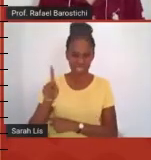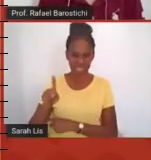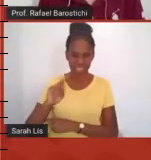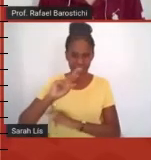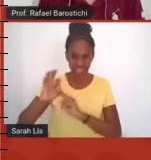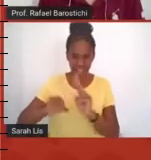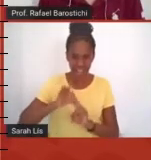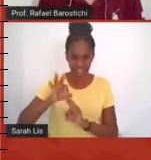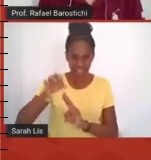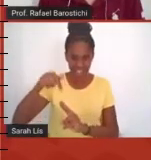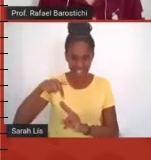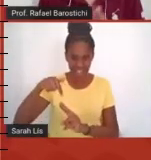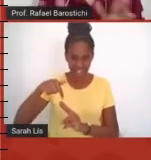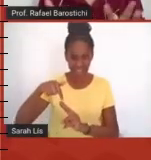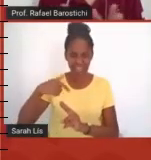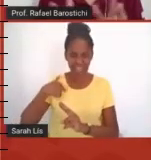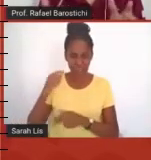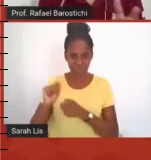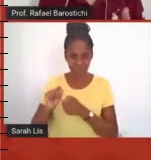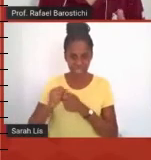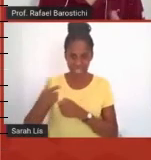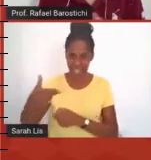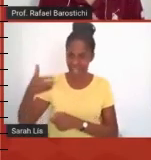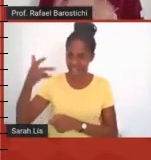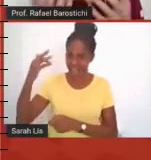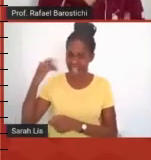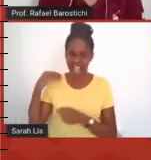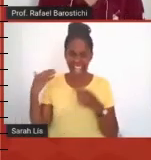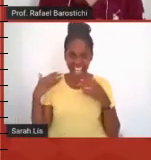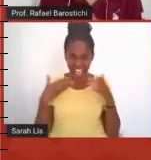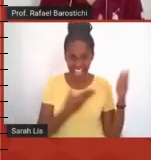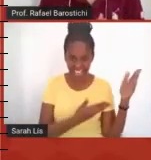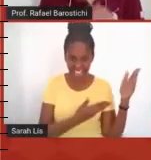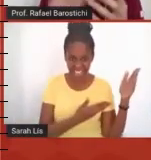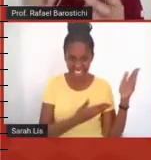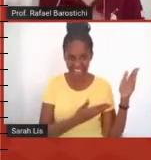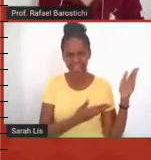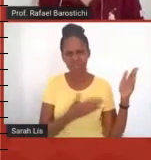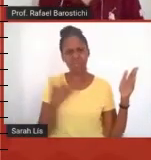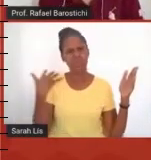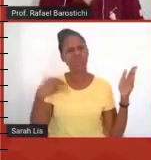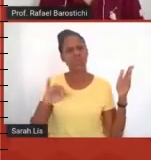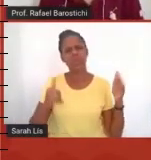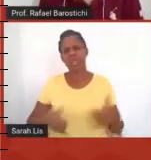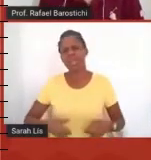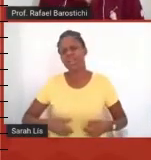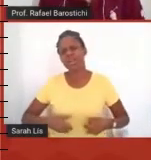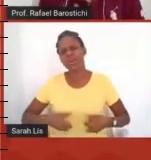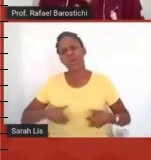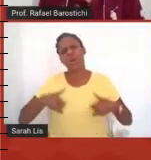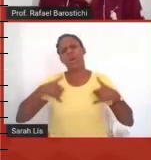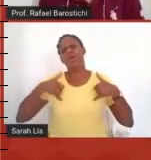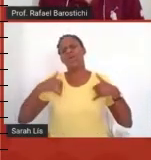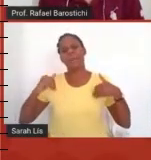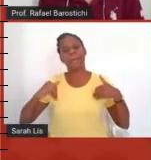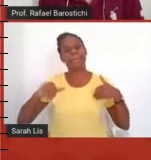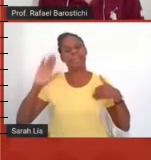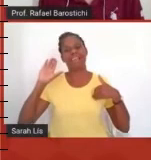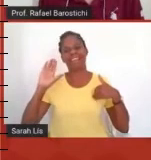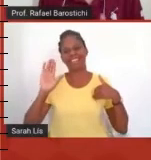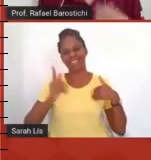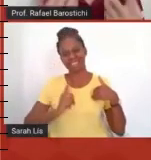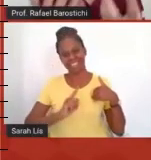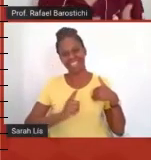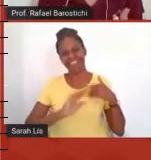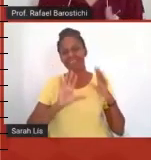certamente o que eu tenho mais orgulho de ter feito de ter feito parte dessa equipe e de